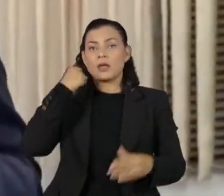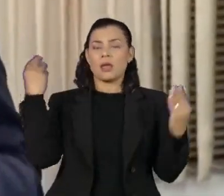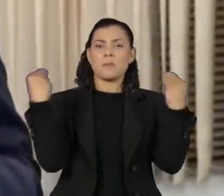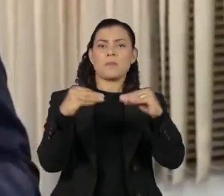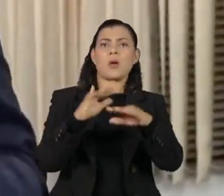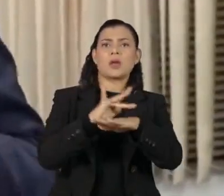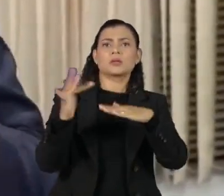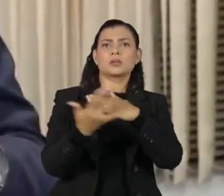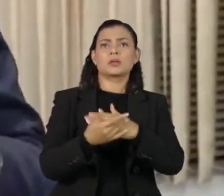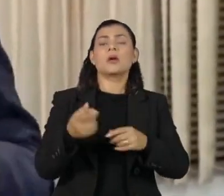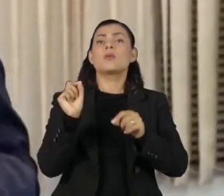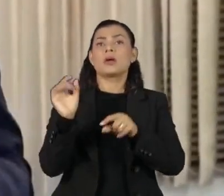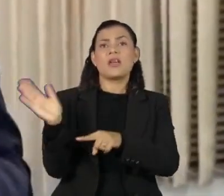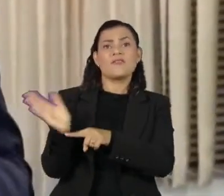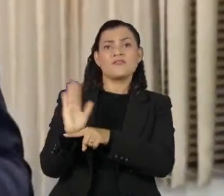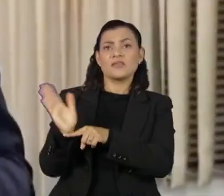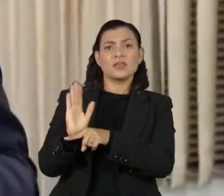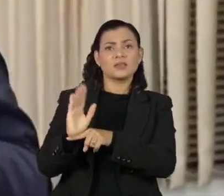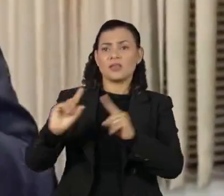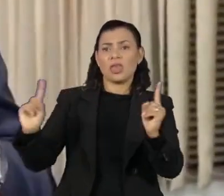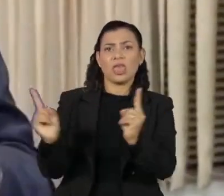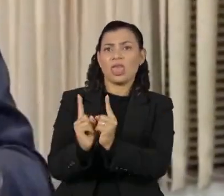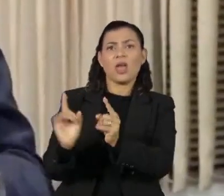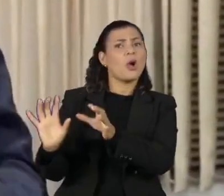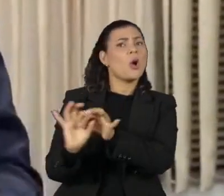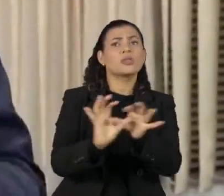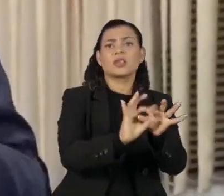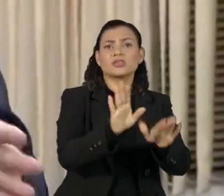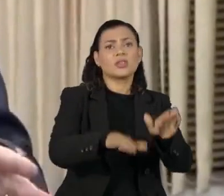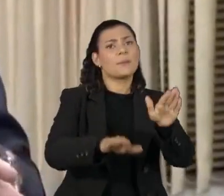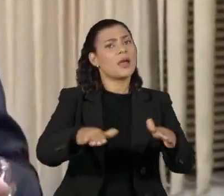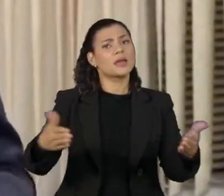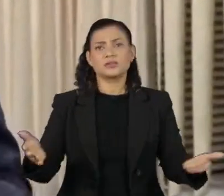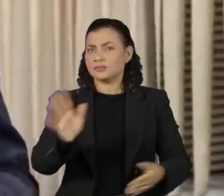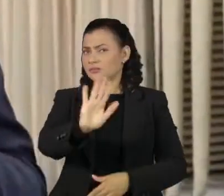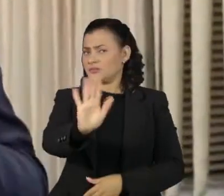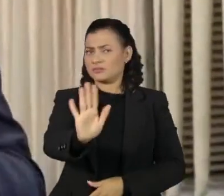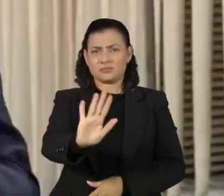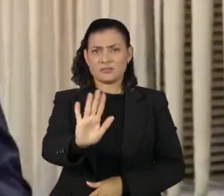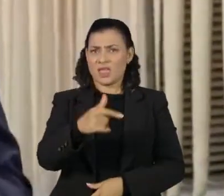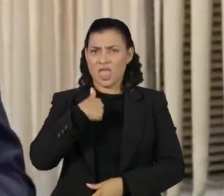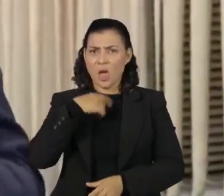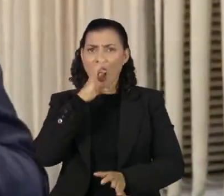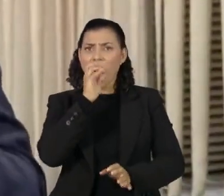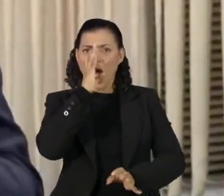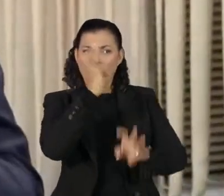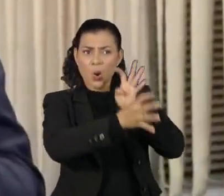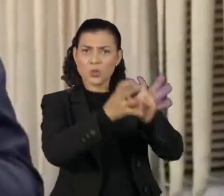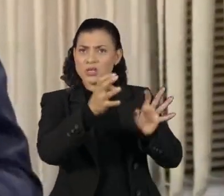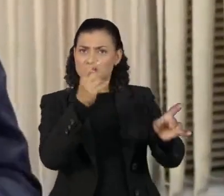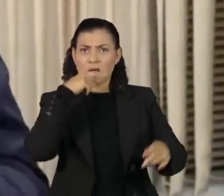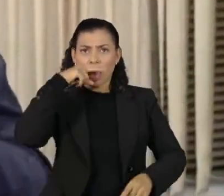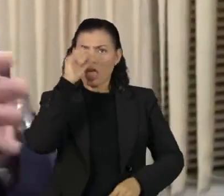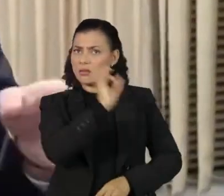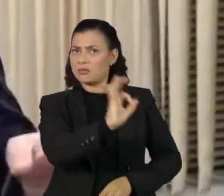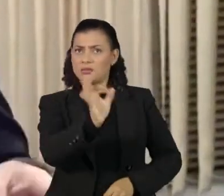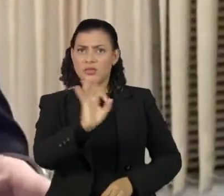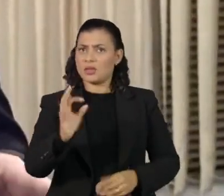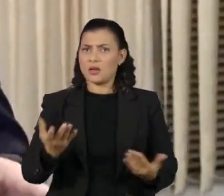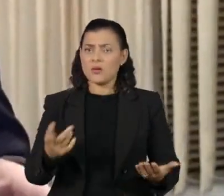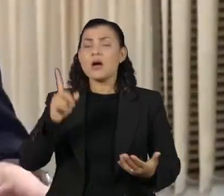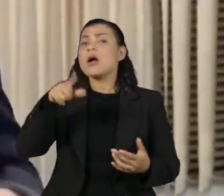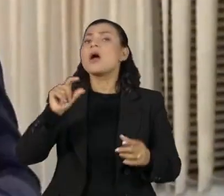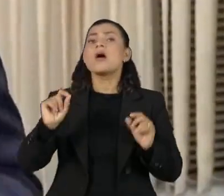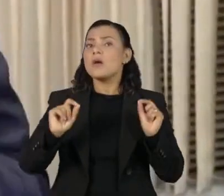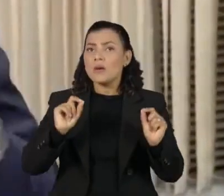sociais dizer que o vídeo foi fragmentado e tirado de contexto e que não fez qualquer acusação contra Gilmar Mendes. Aquilo fazia